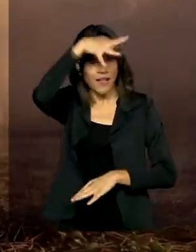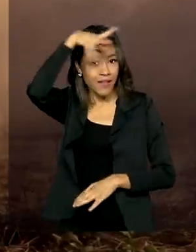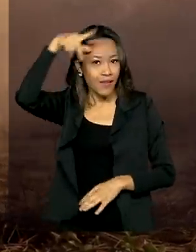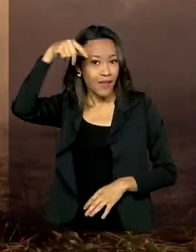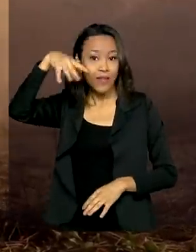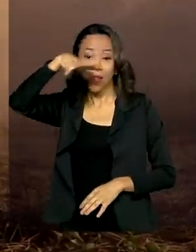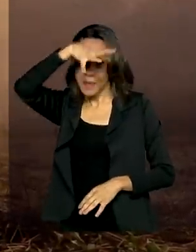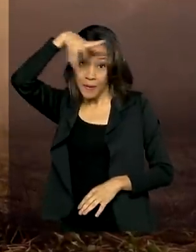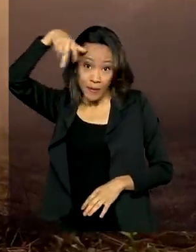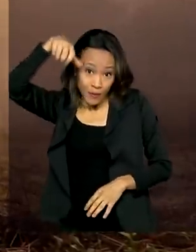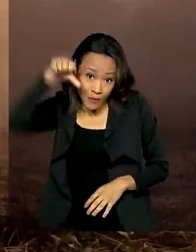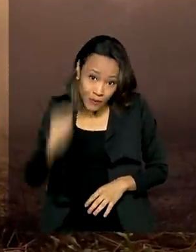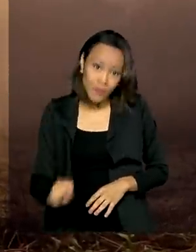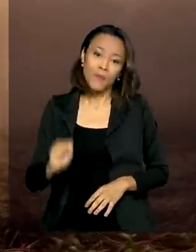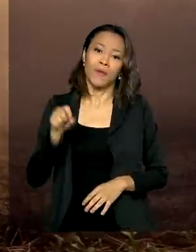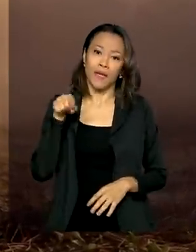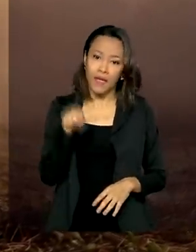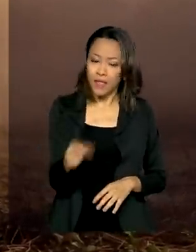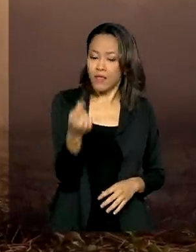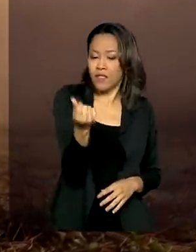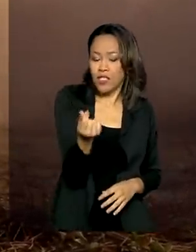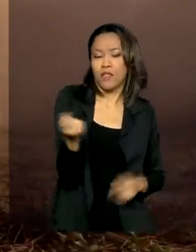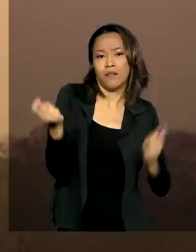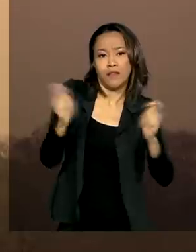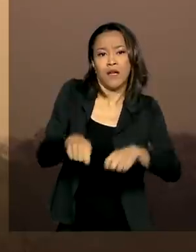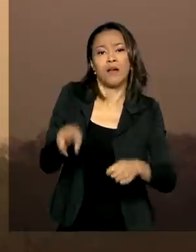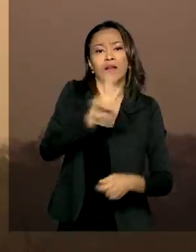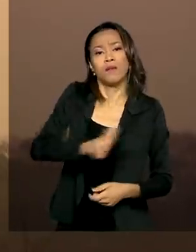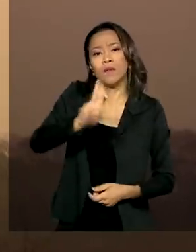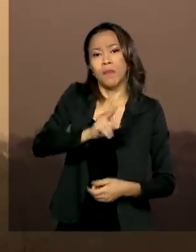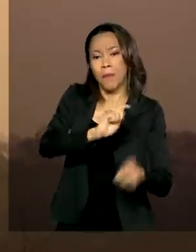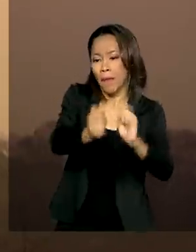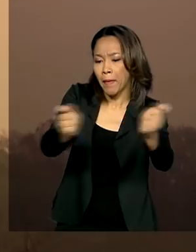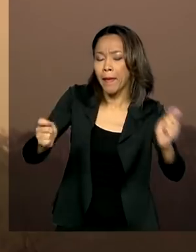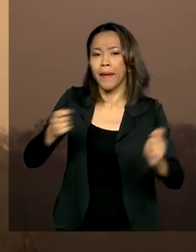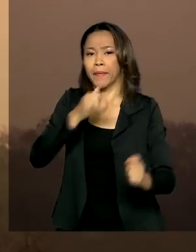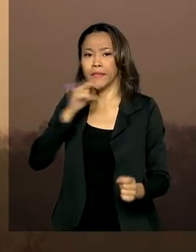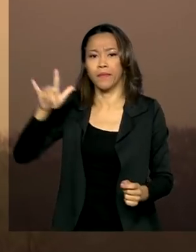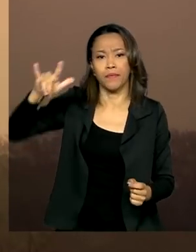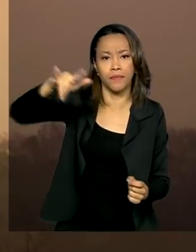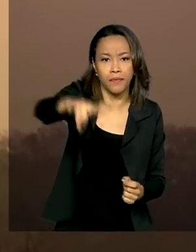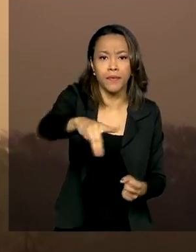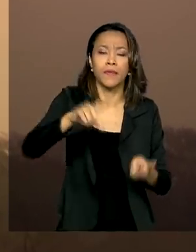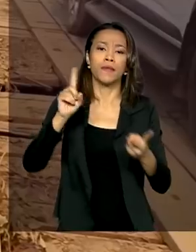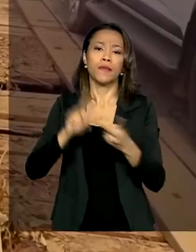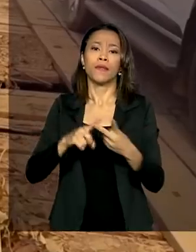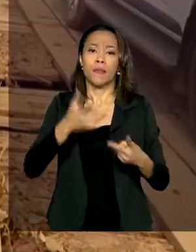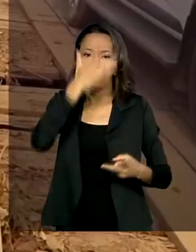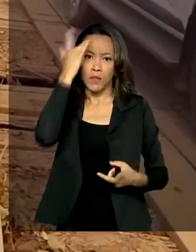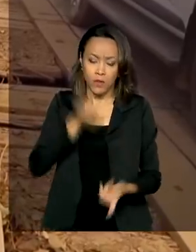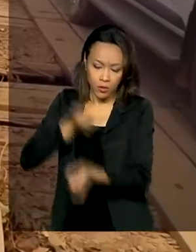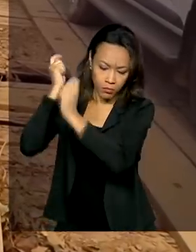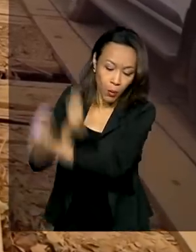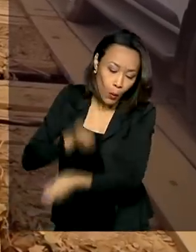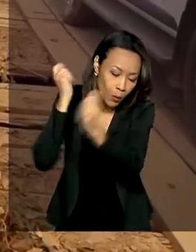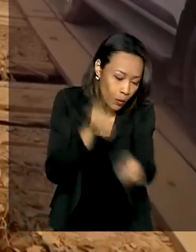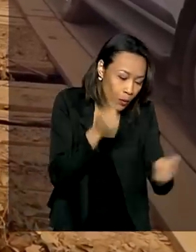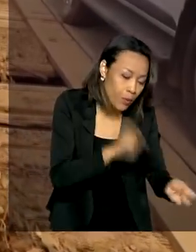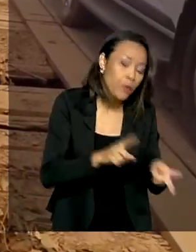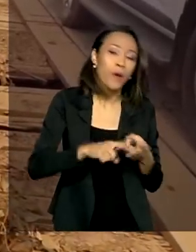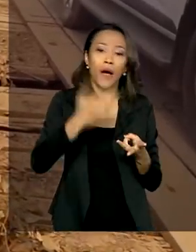do Sul. O dinheiro pode ser utilizado para pagar despesas com aeronaves, brigadistas, aluguéis de veículos,